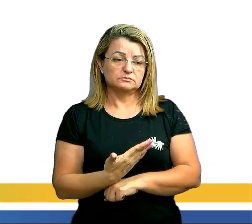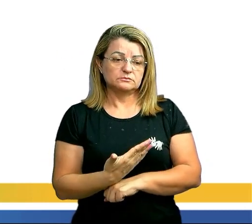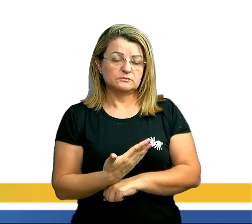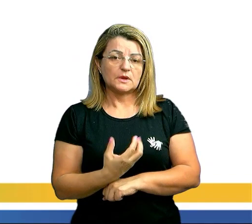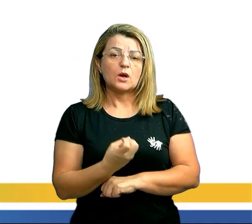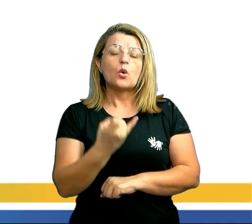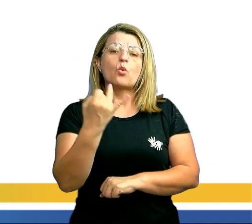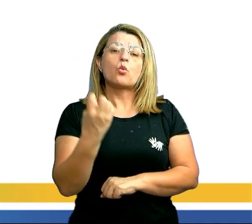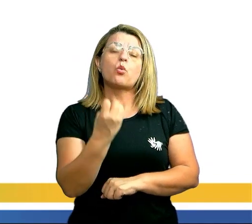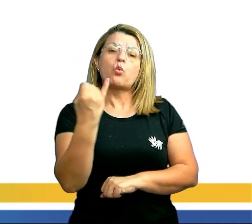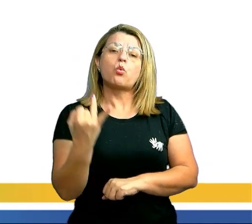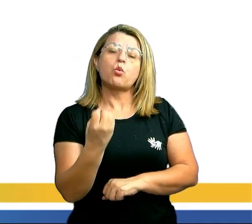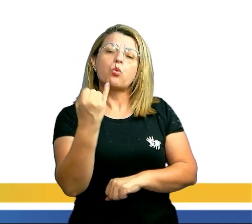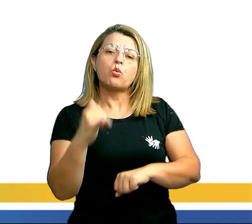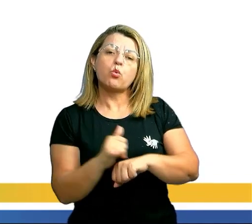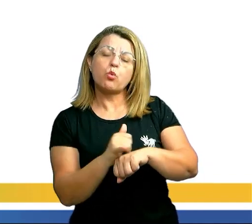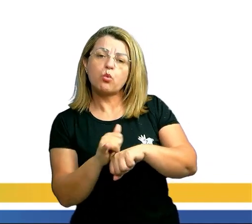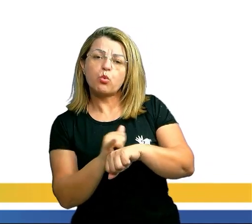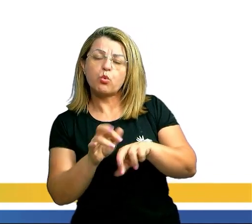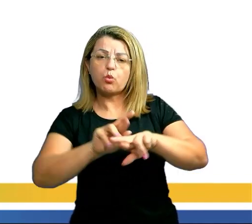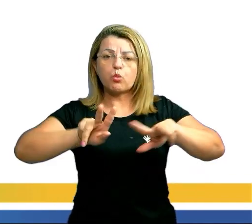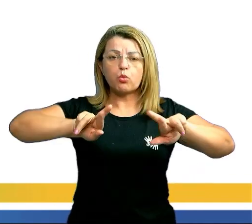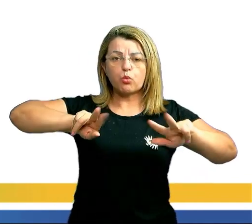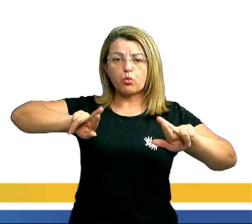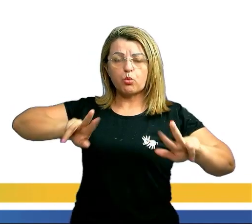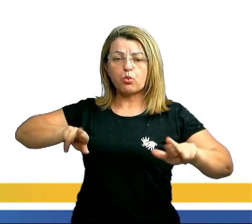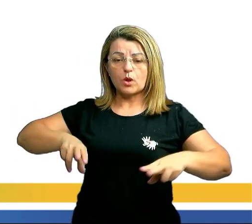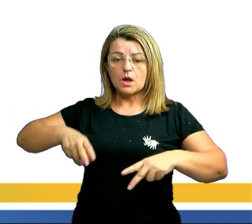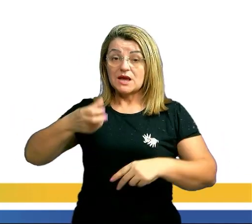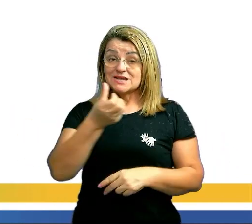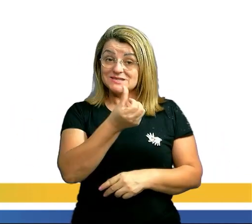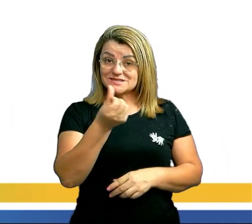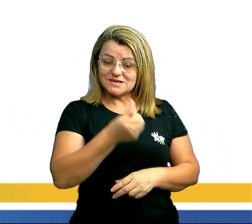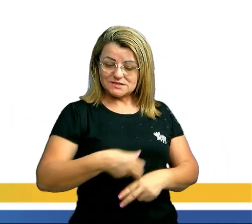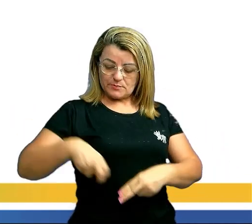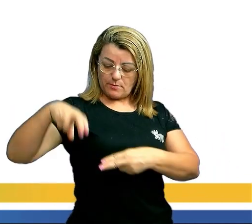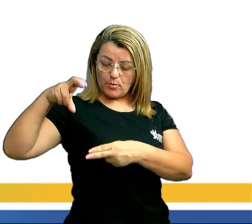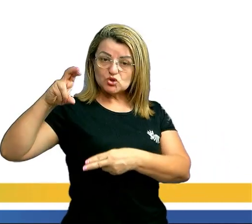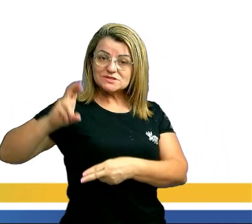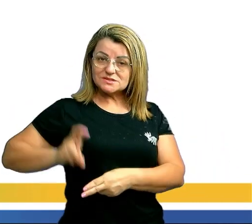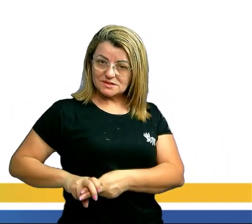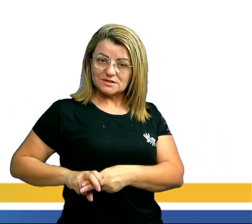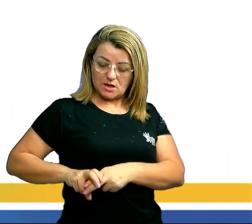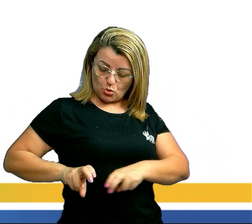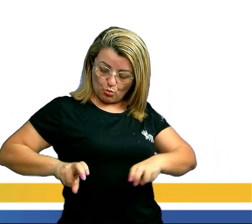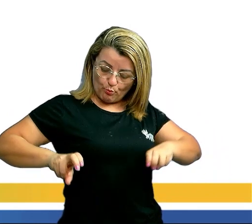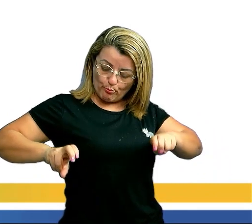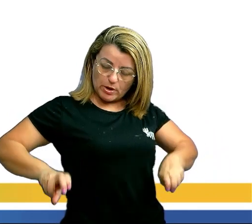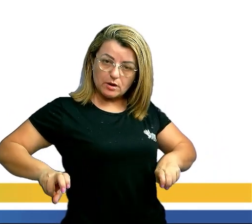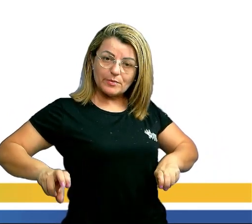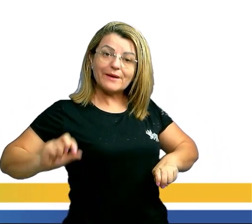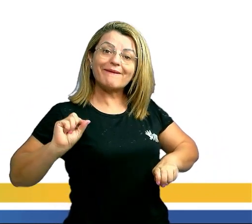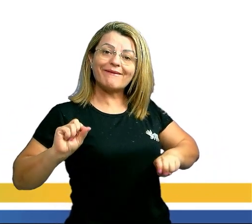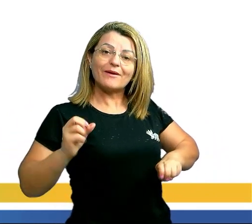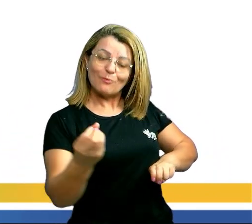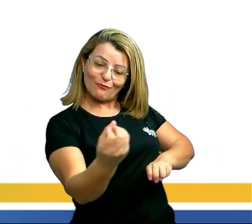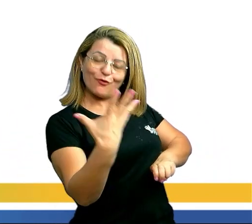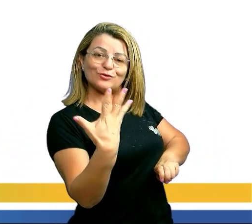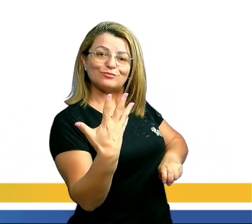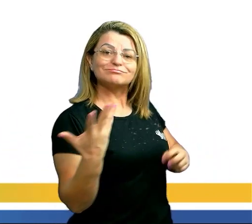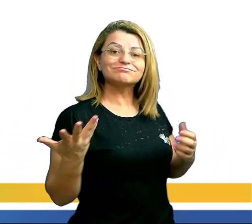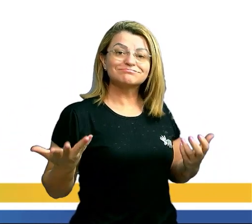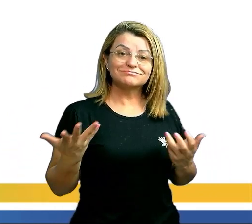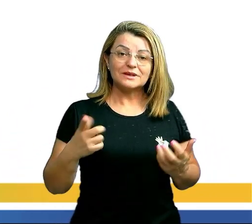De quantas maneiras diferentes, seis amigos podem sentar-se em um banco para tirar uma foto. Como é que a gente poderia ter noção disso?